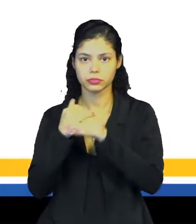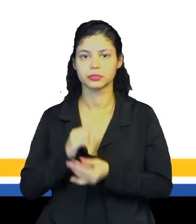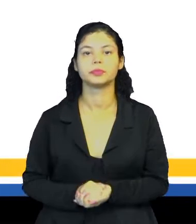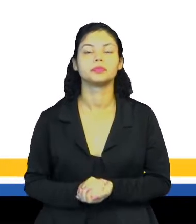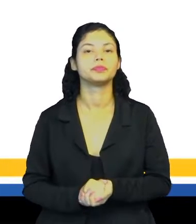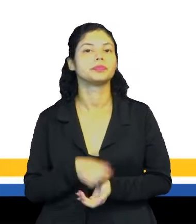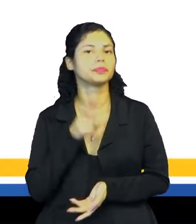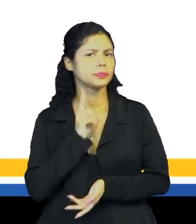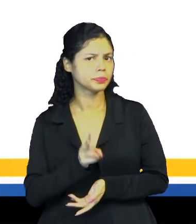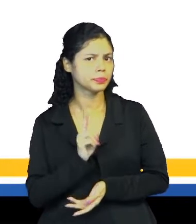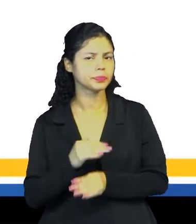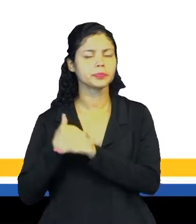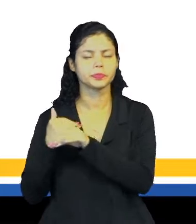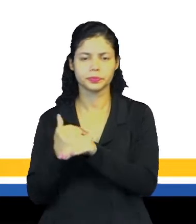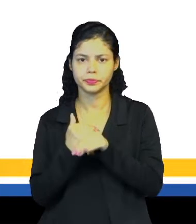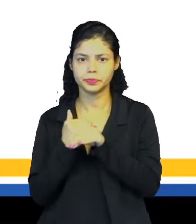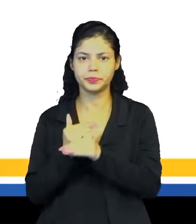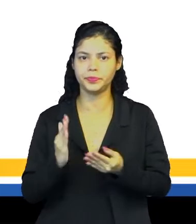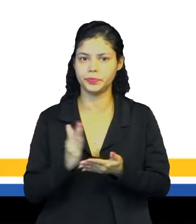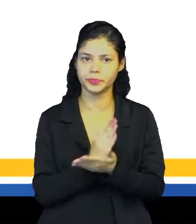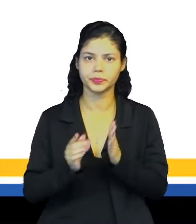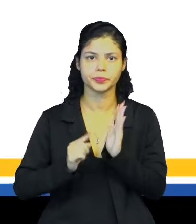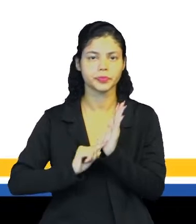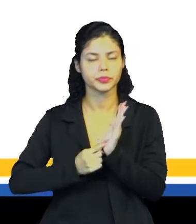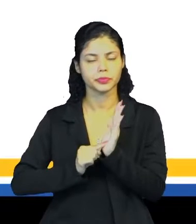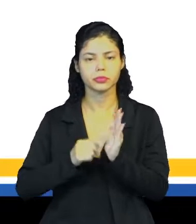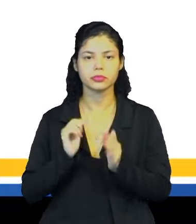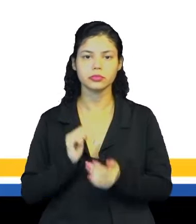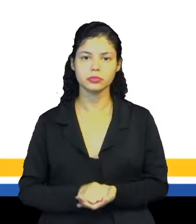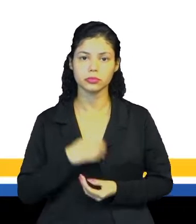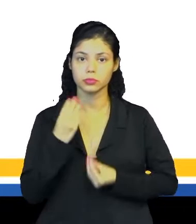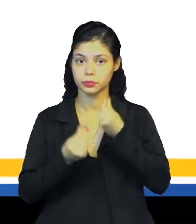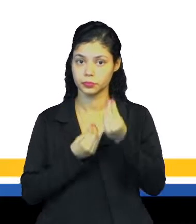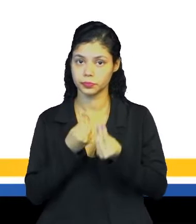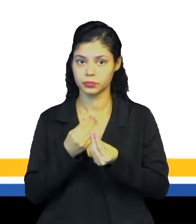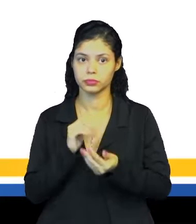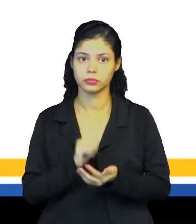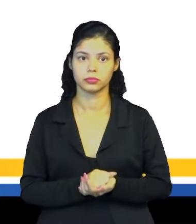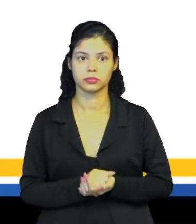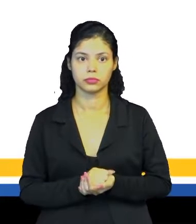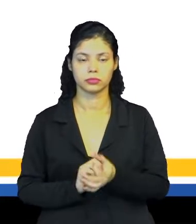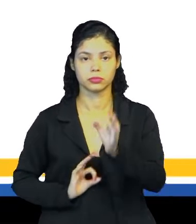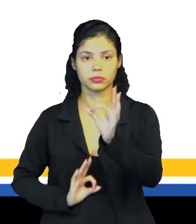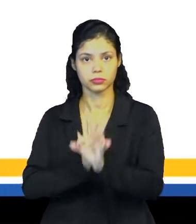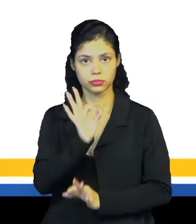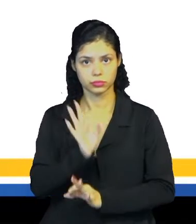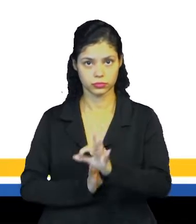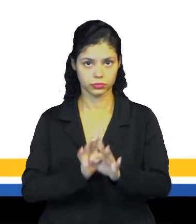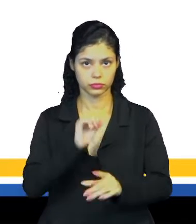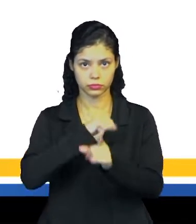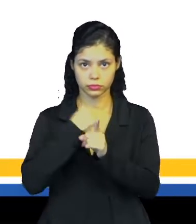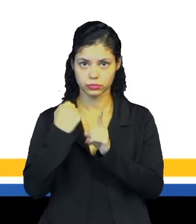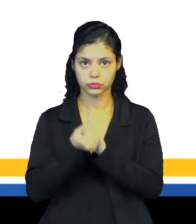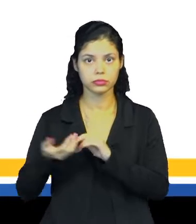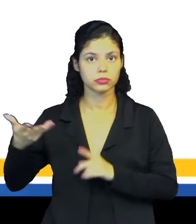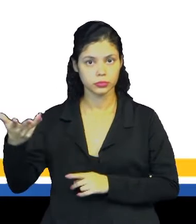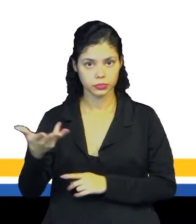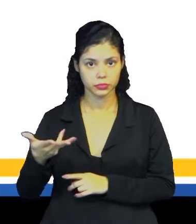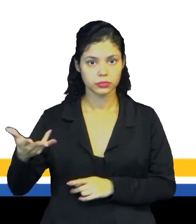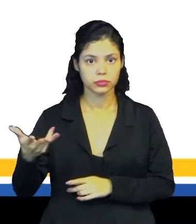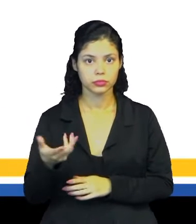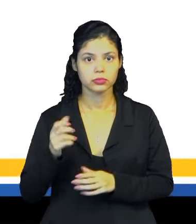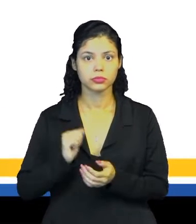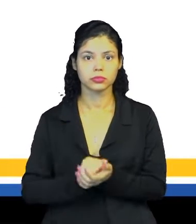Quase igual, né? Em alguns pontos, tais eram, né? Organização social baseada no